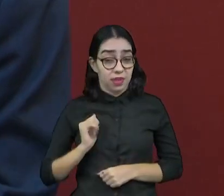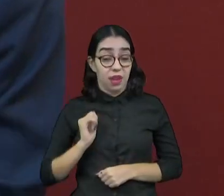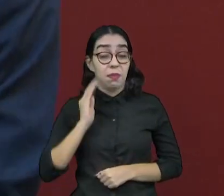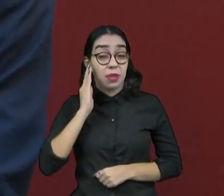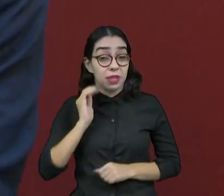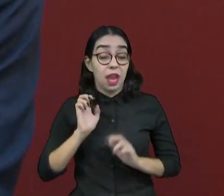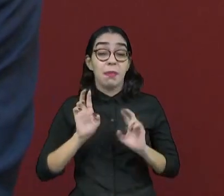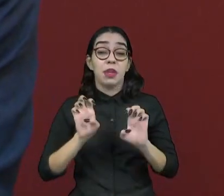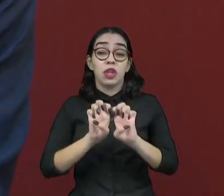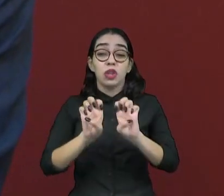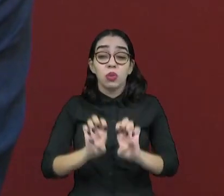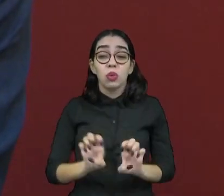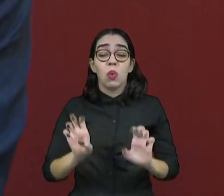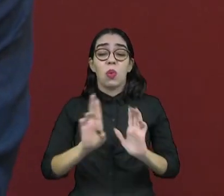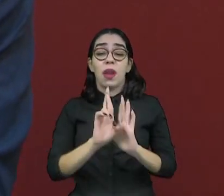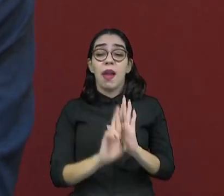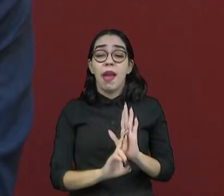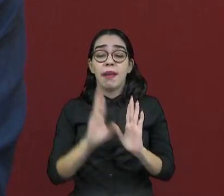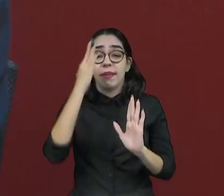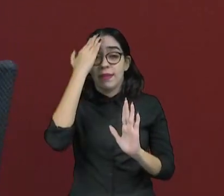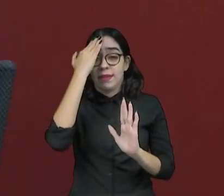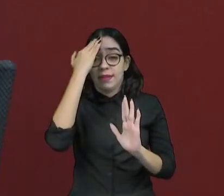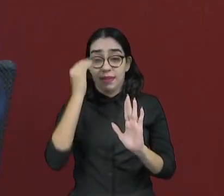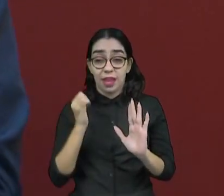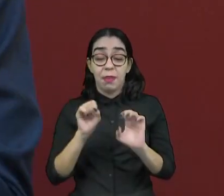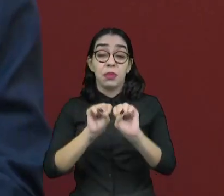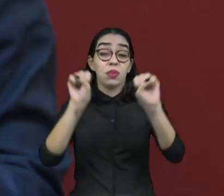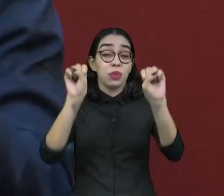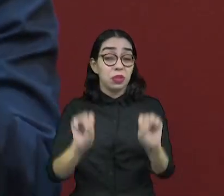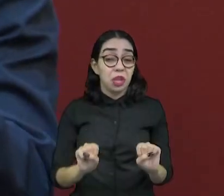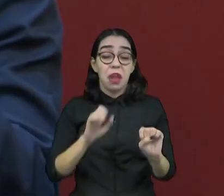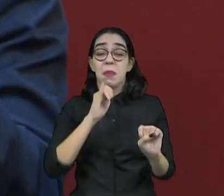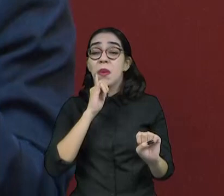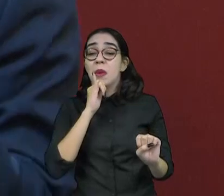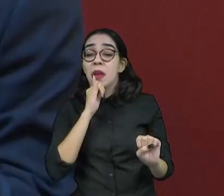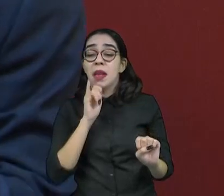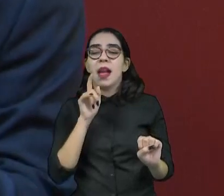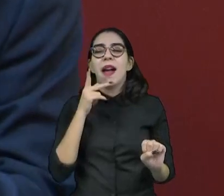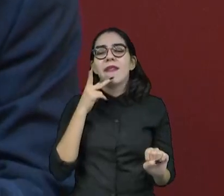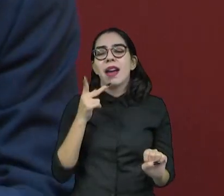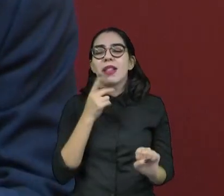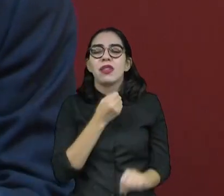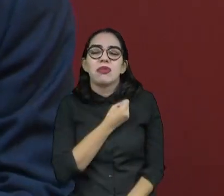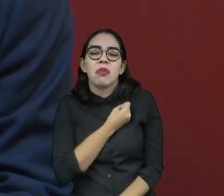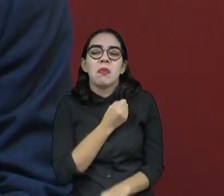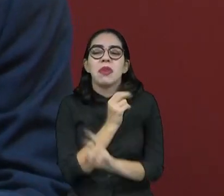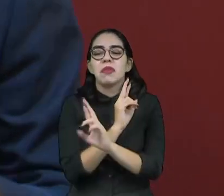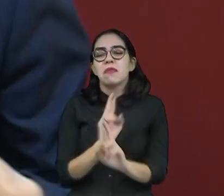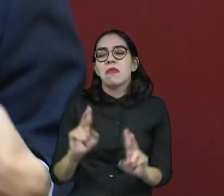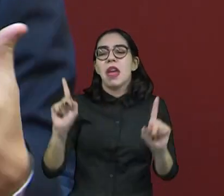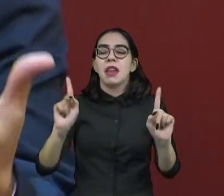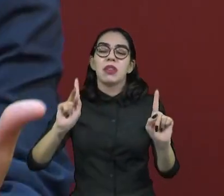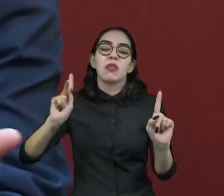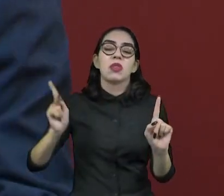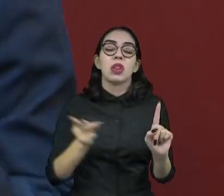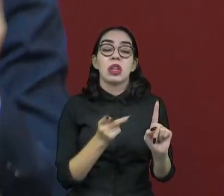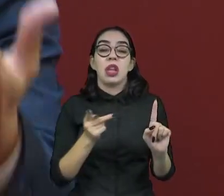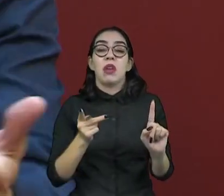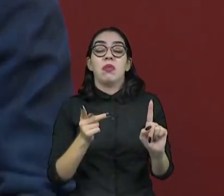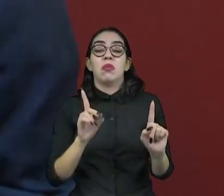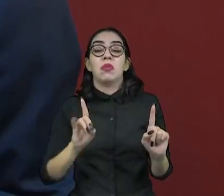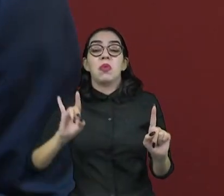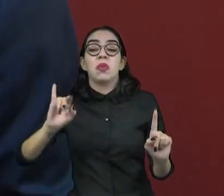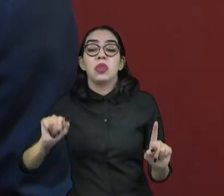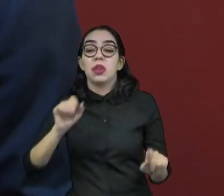muito bem e perfeitamente que esses números que estão dando diferença entre o que a pesquisa divulgou numa véspera de